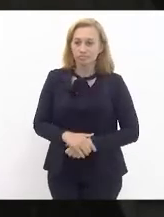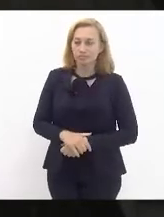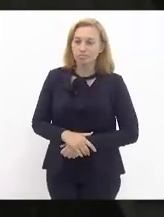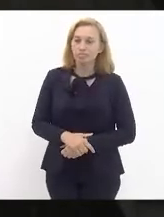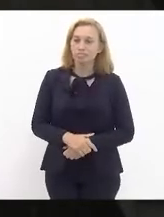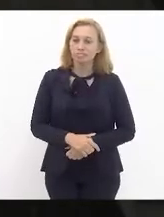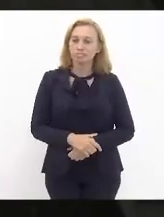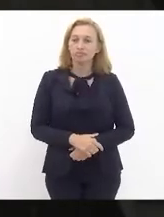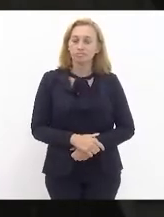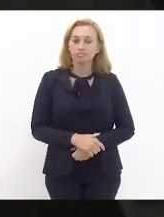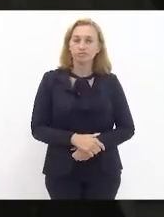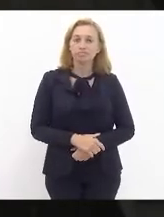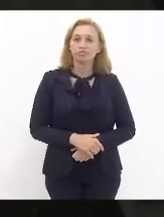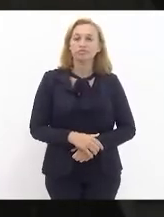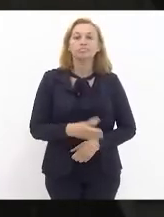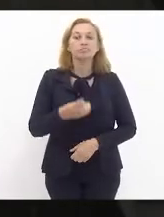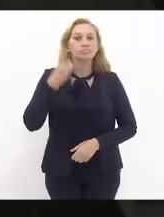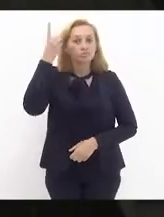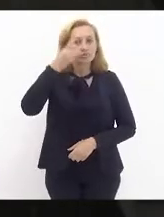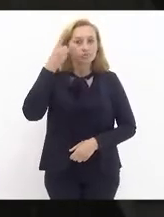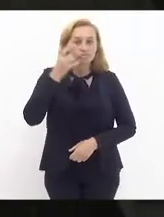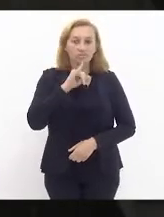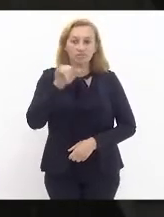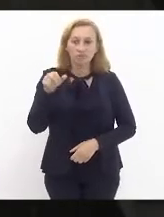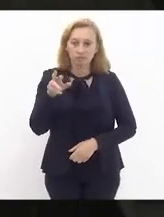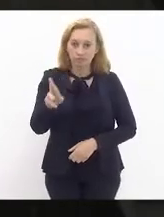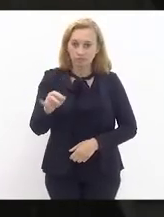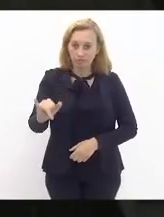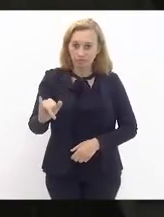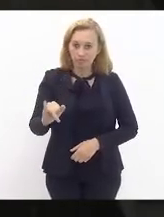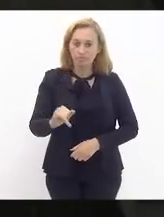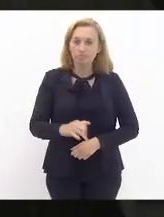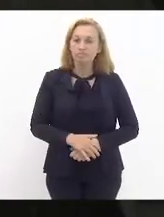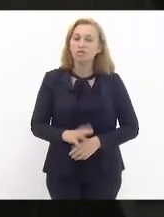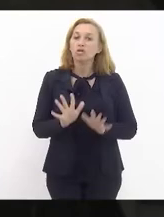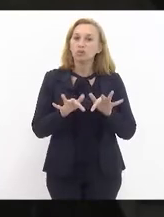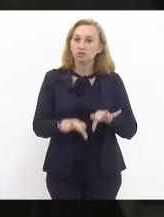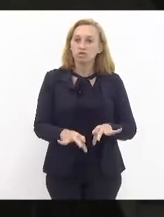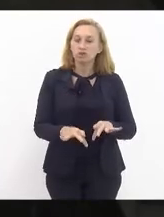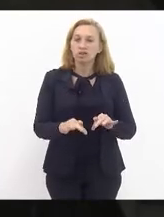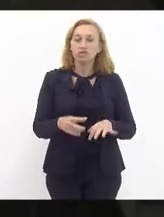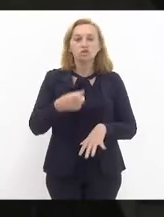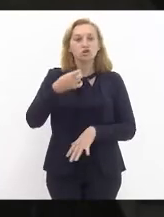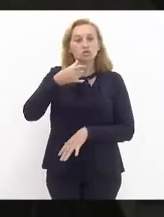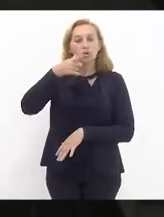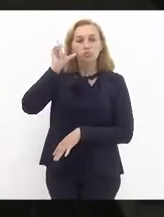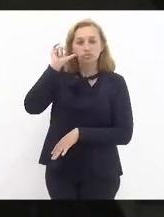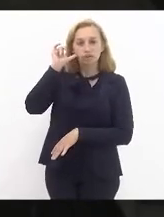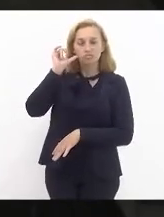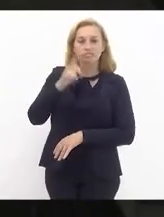Primeiro, deputado Jari, é que no final de dia de ontem